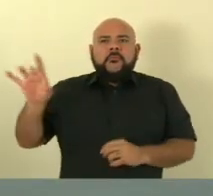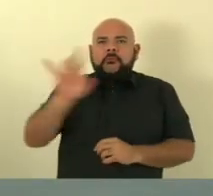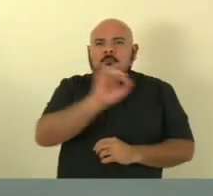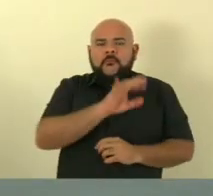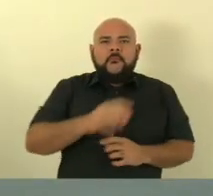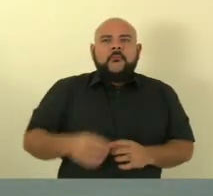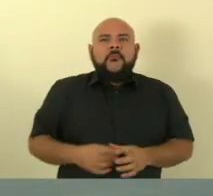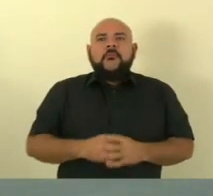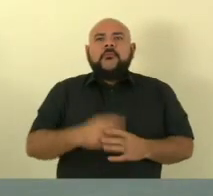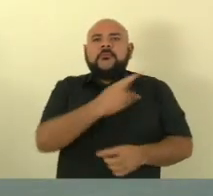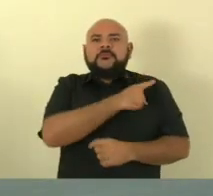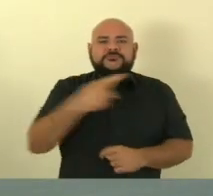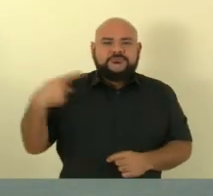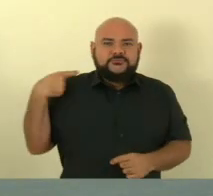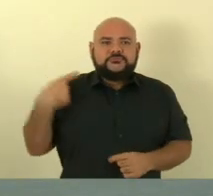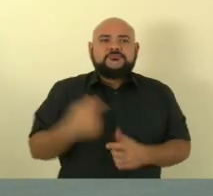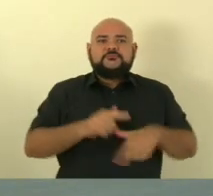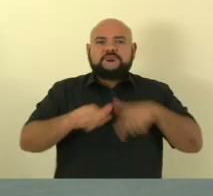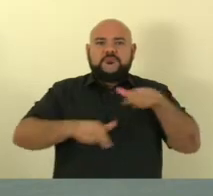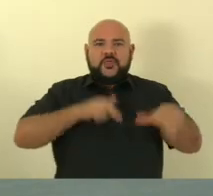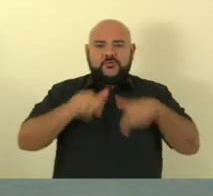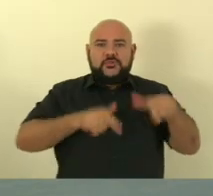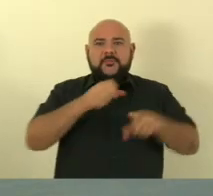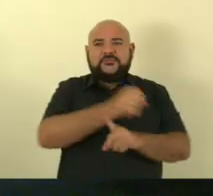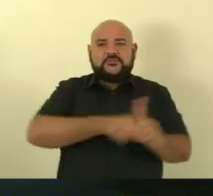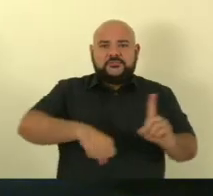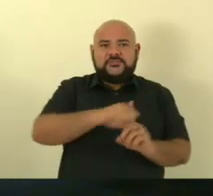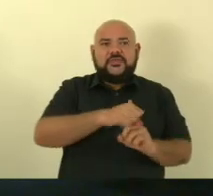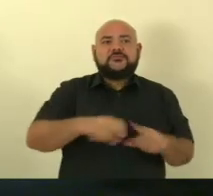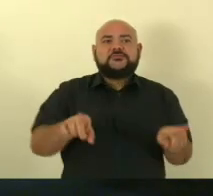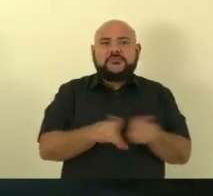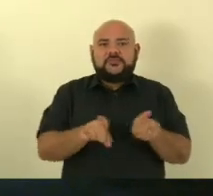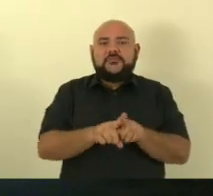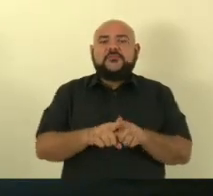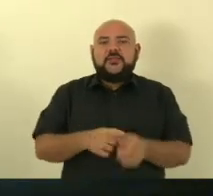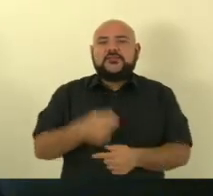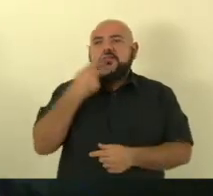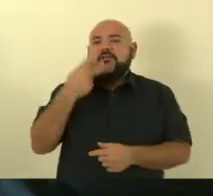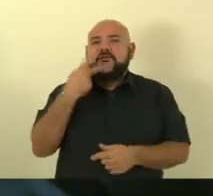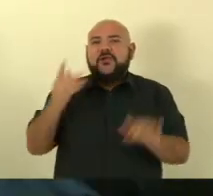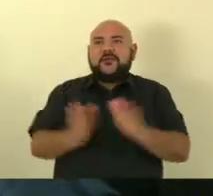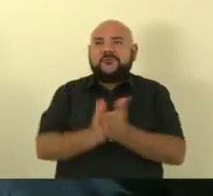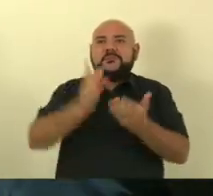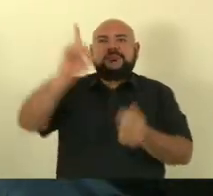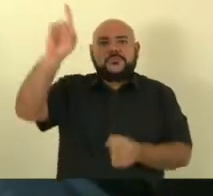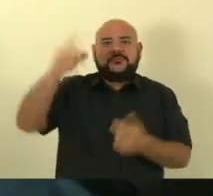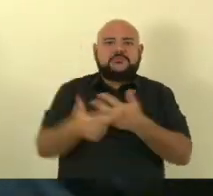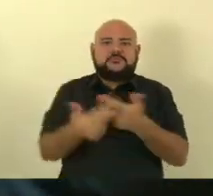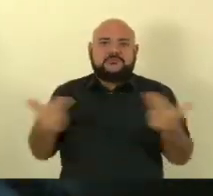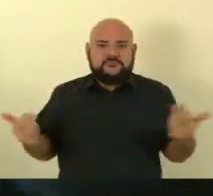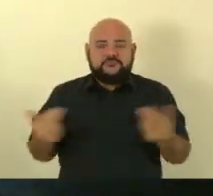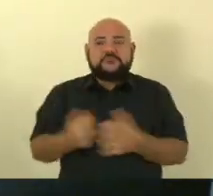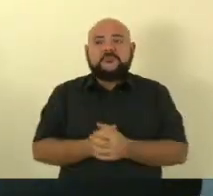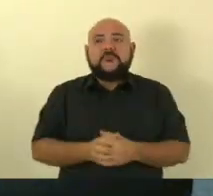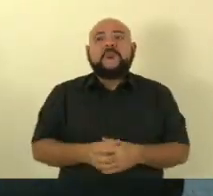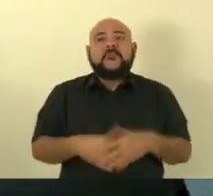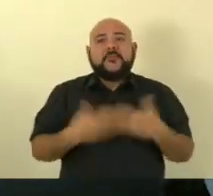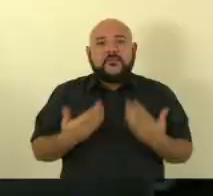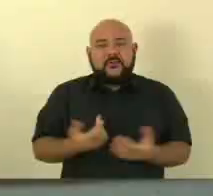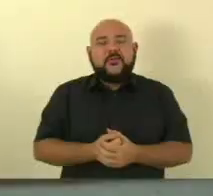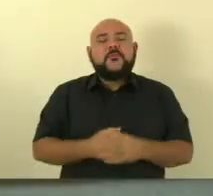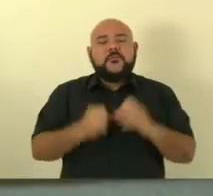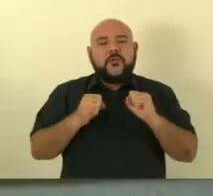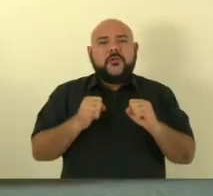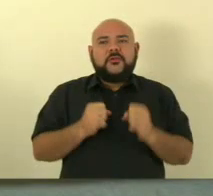de evangelização e trabalho social que as igrejas têm, importante, não só na cidade da Serra, mas no estado do Espírito Santo. Deus abençoe e conta com a gente.